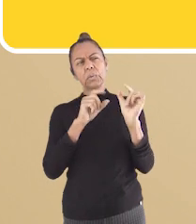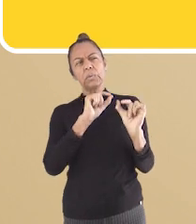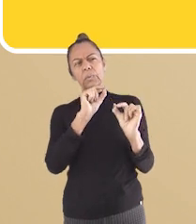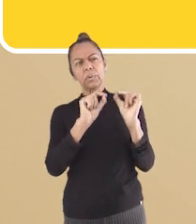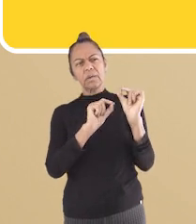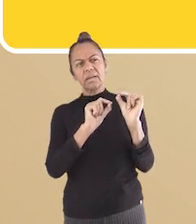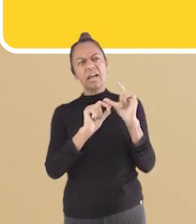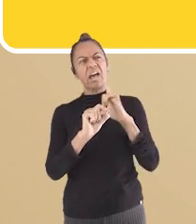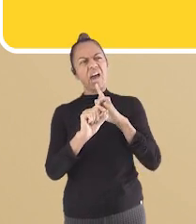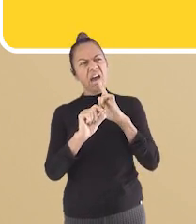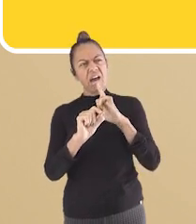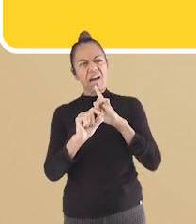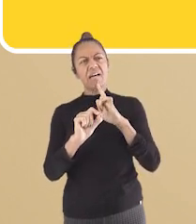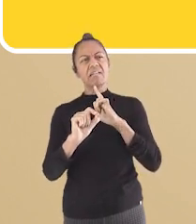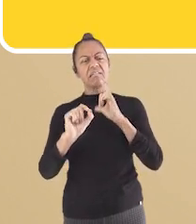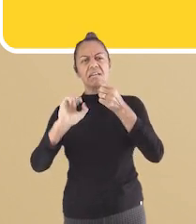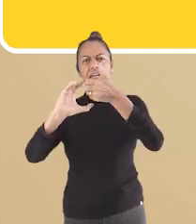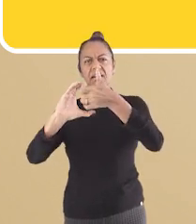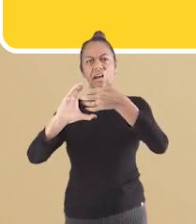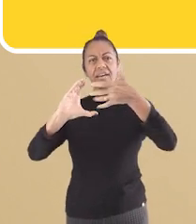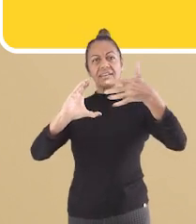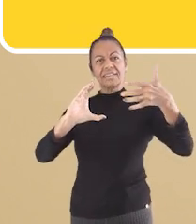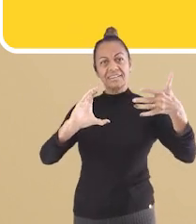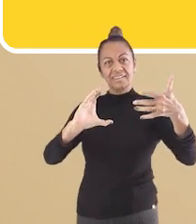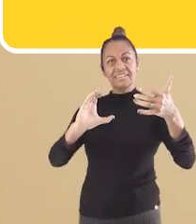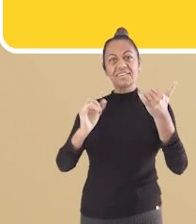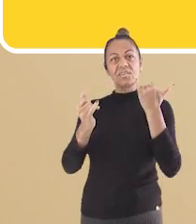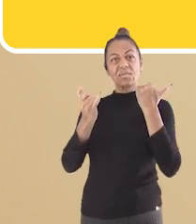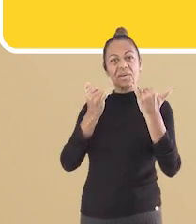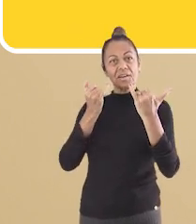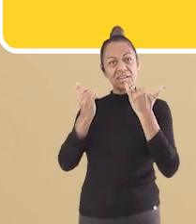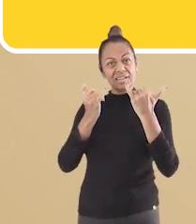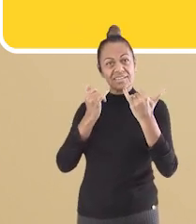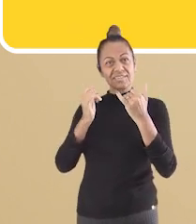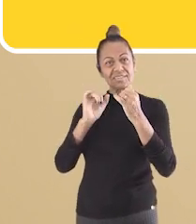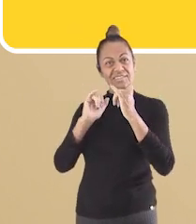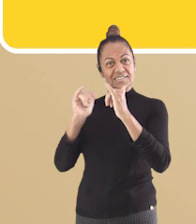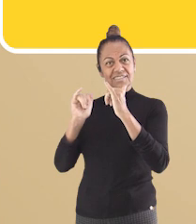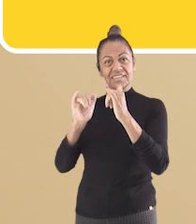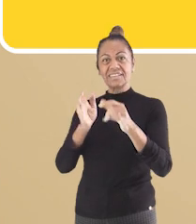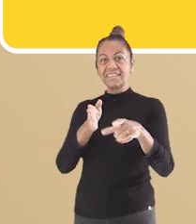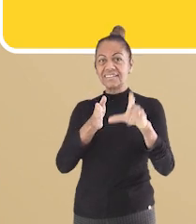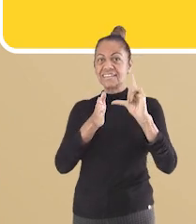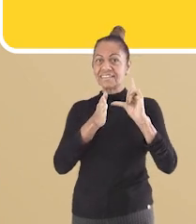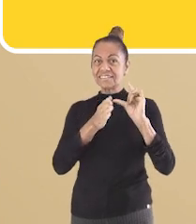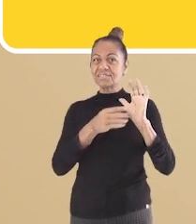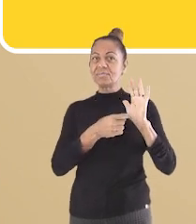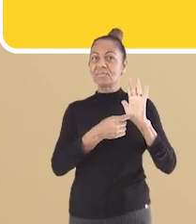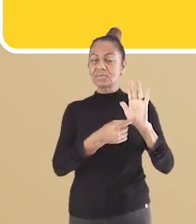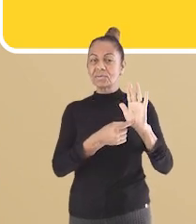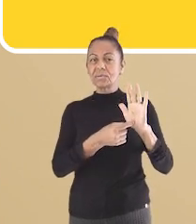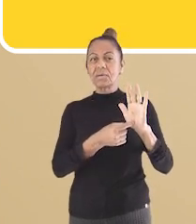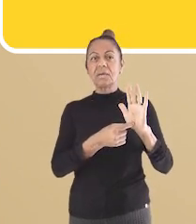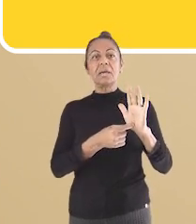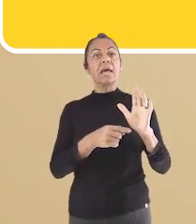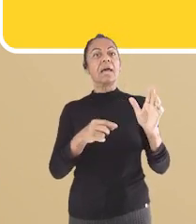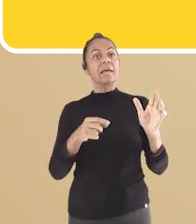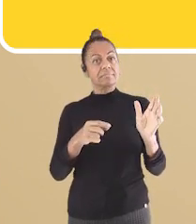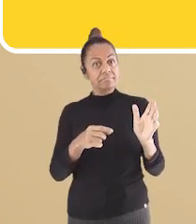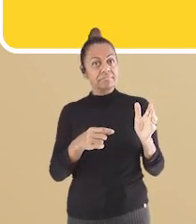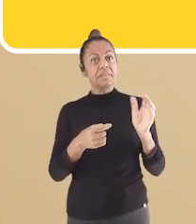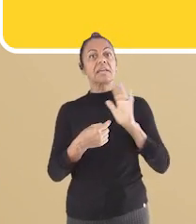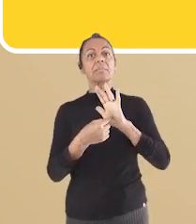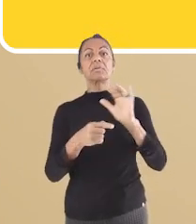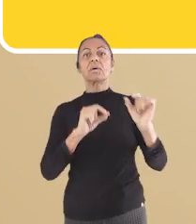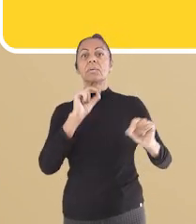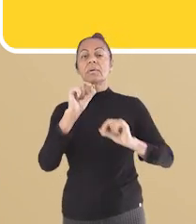Você deve ter observado que ele tem as mesmas características do anúncio anterior. Porém,